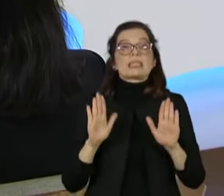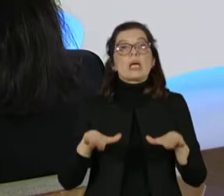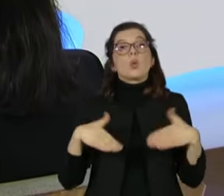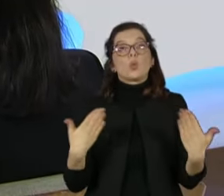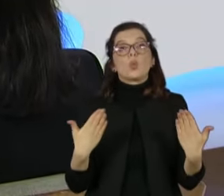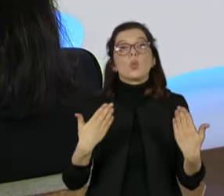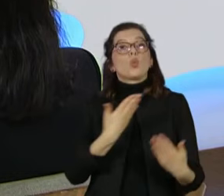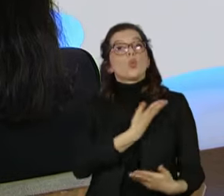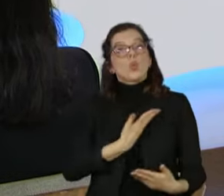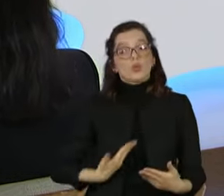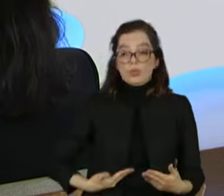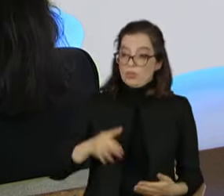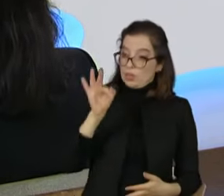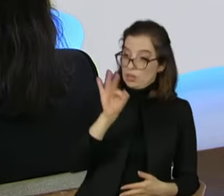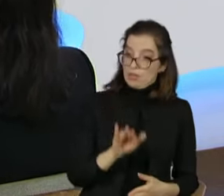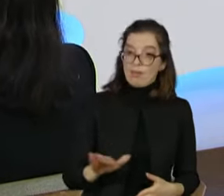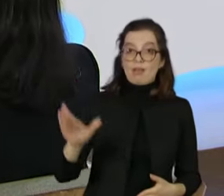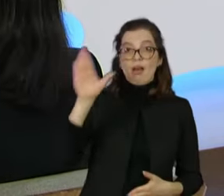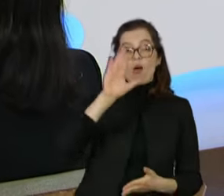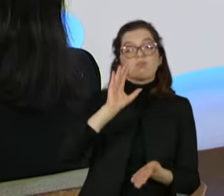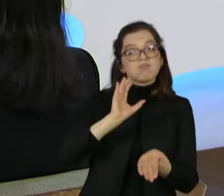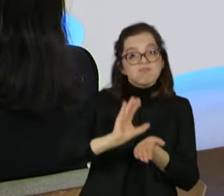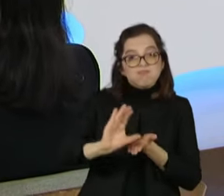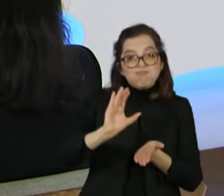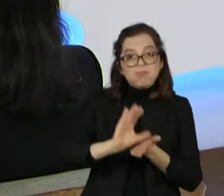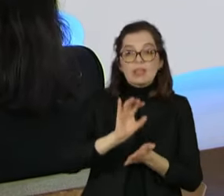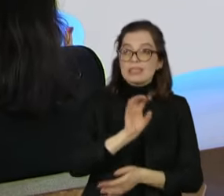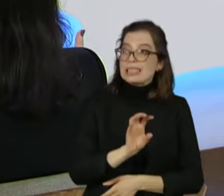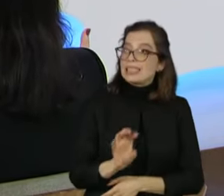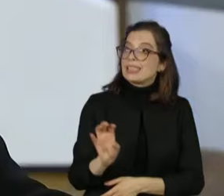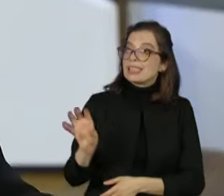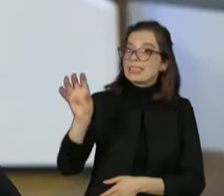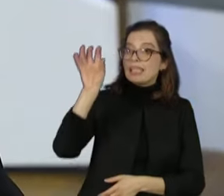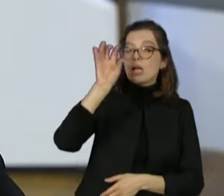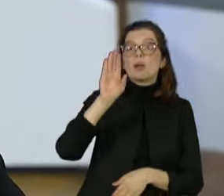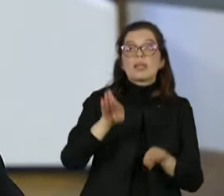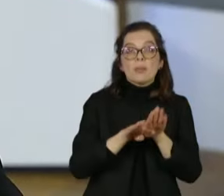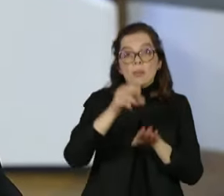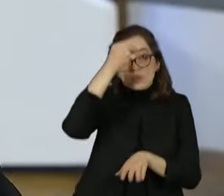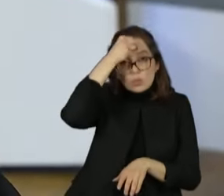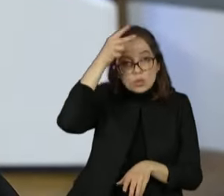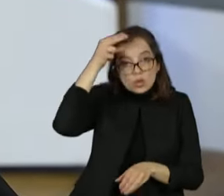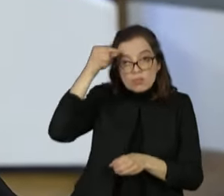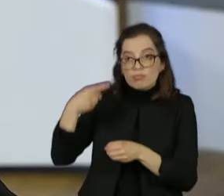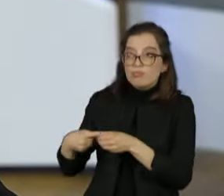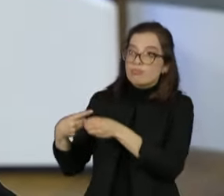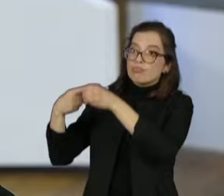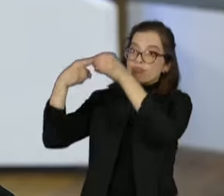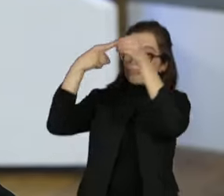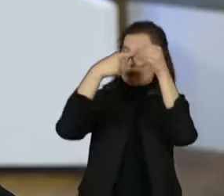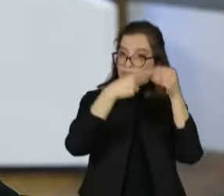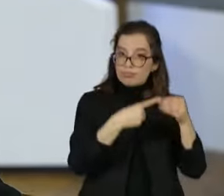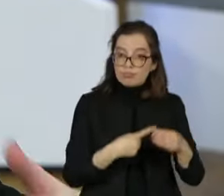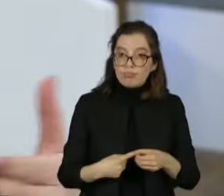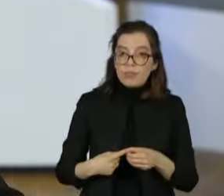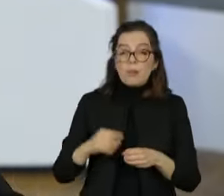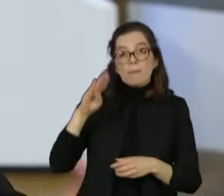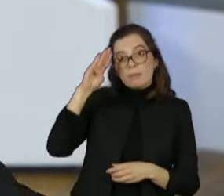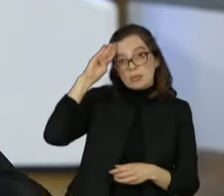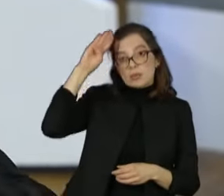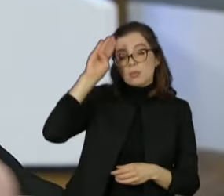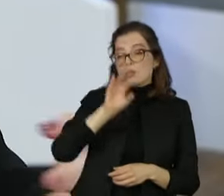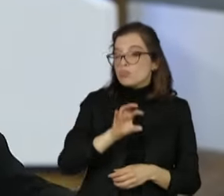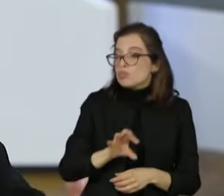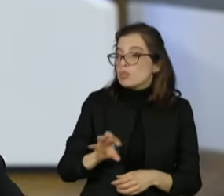com financiamento junto a estados e municípios, mas especialmente estados, que é por parte deles os hospitais regionais, para que nós possamos